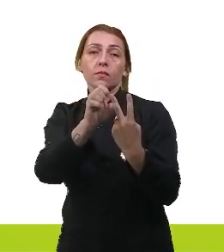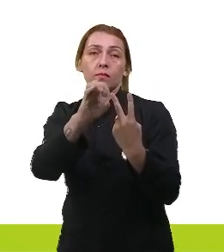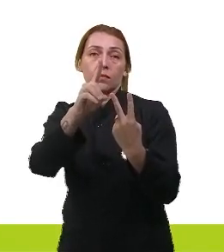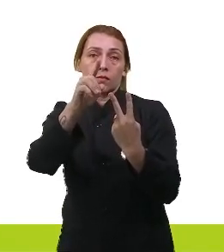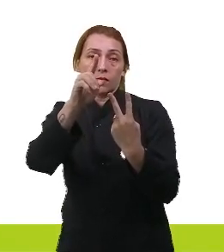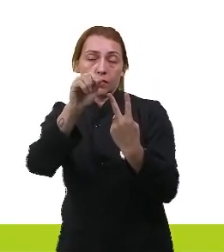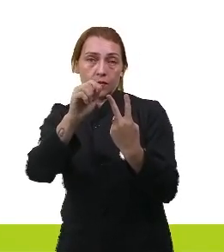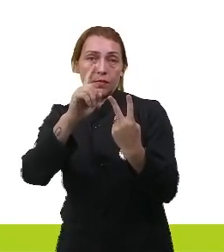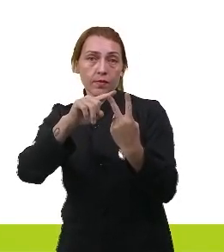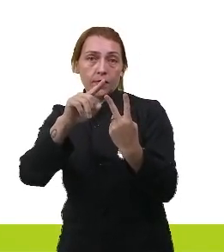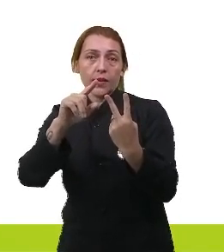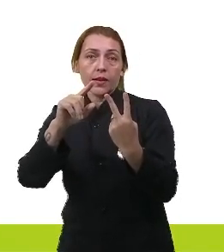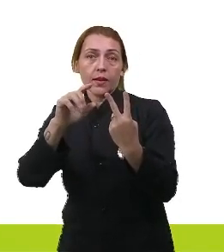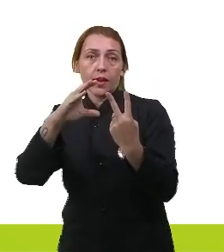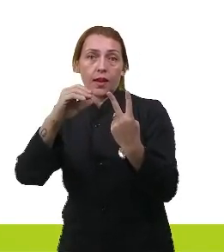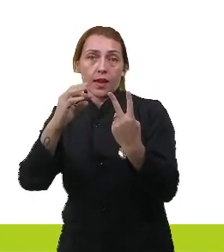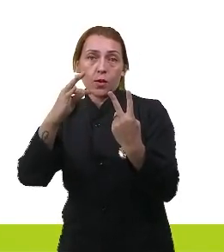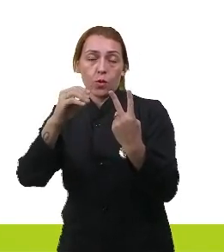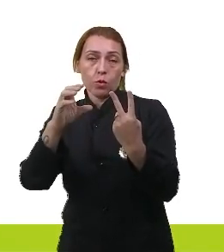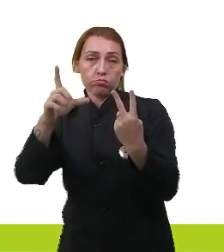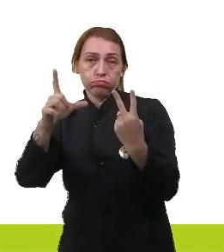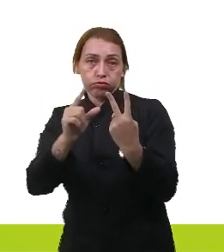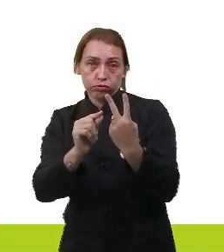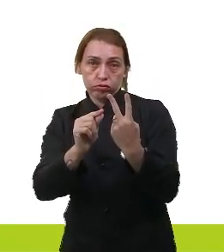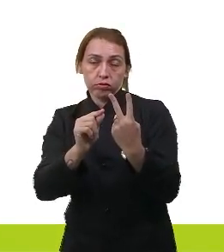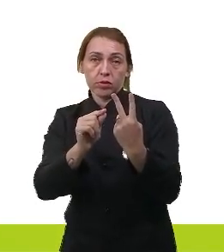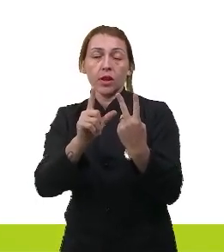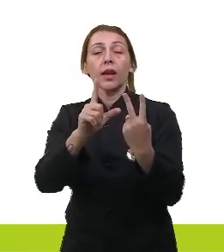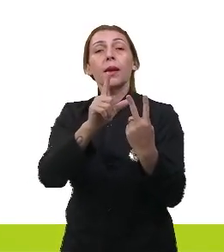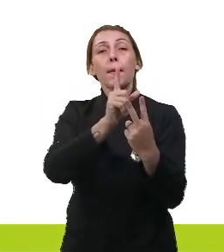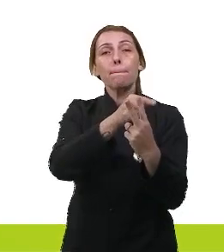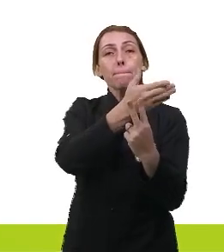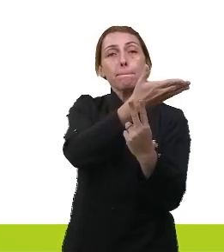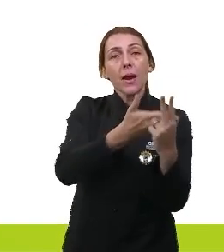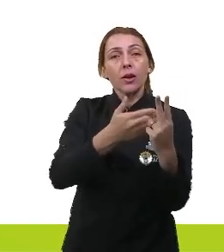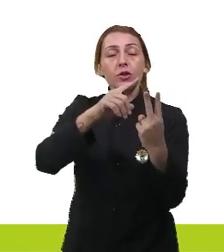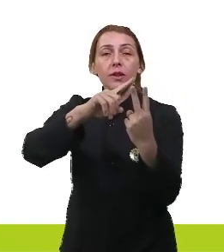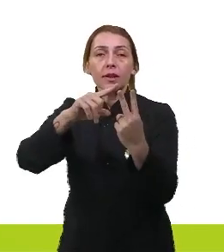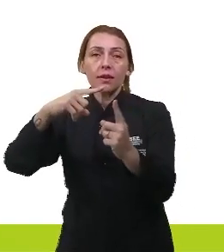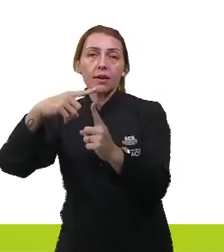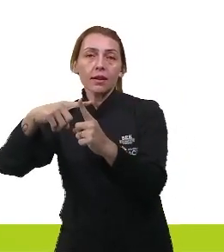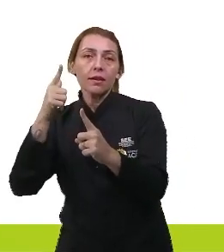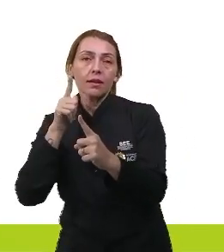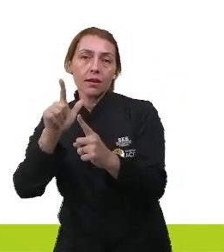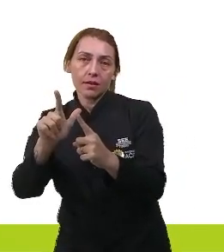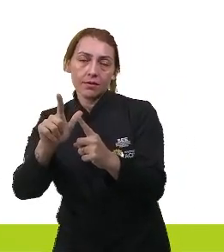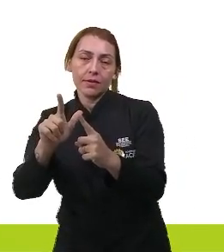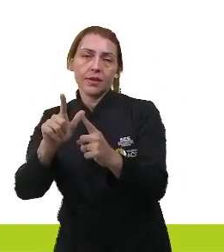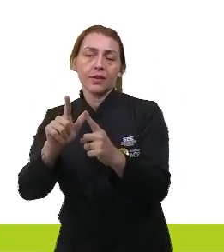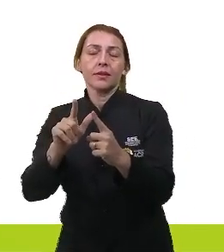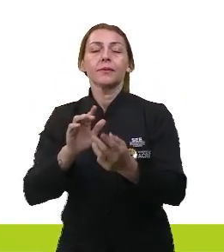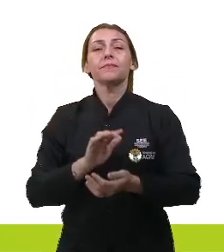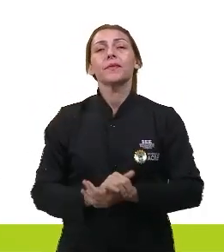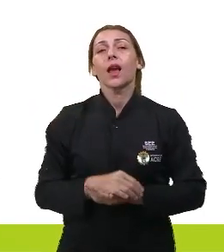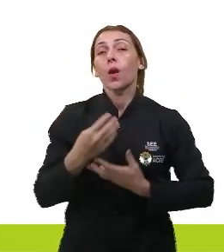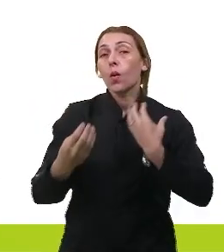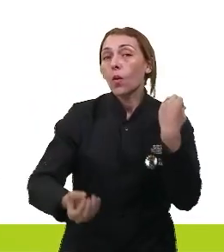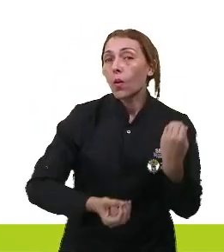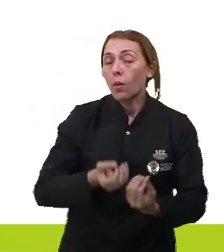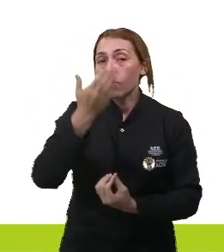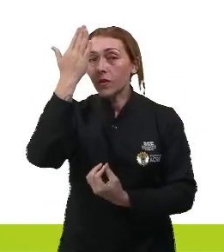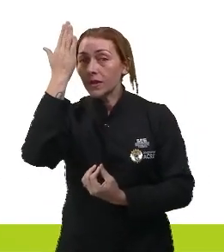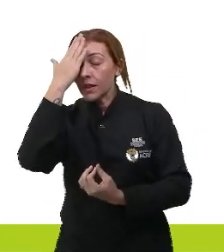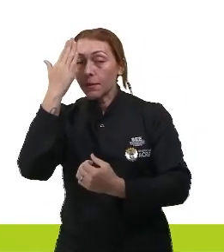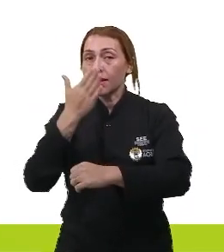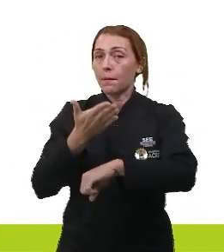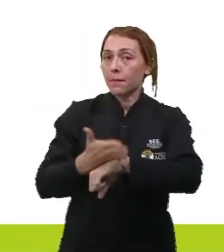cátodo reduz. Quem oxida perde elétrons e quem reduz recebe elétrons. Professor, mas como eu vou saber isso